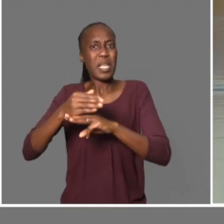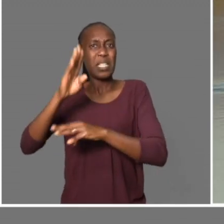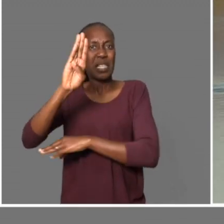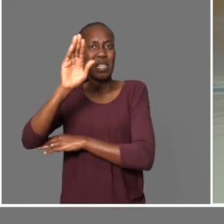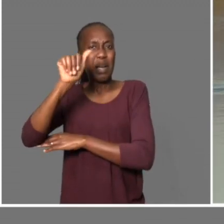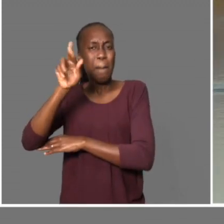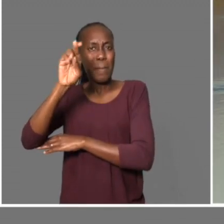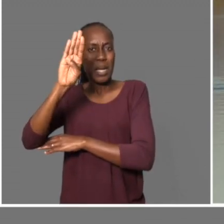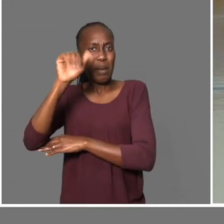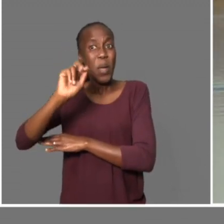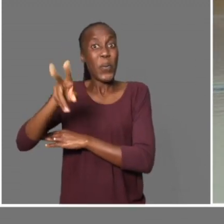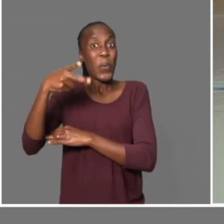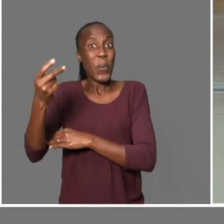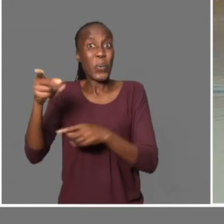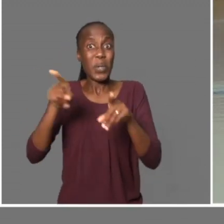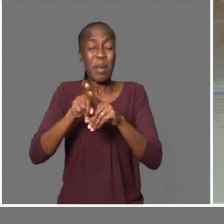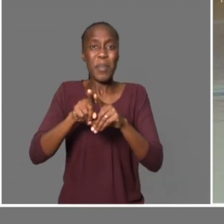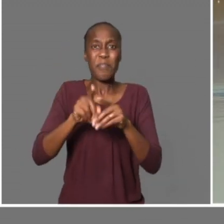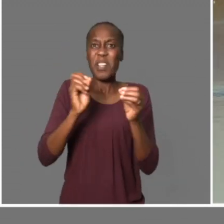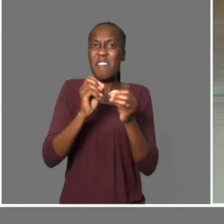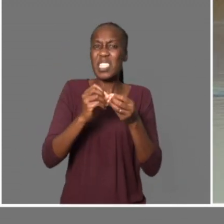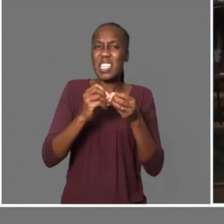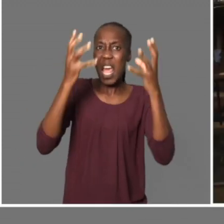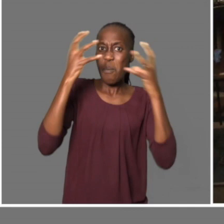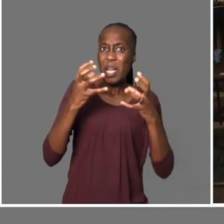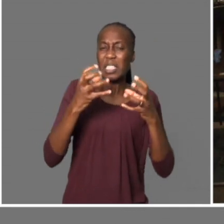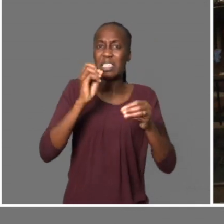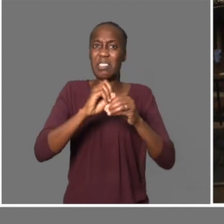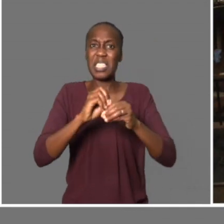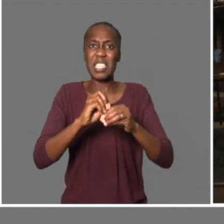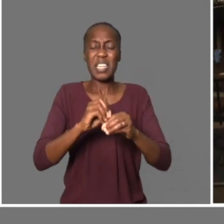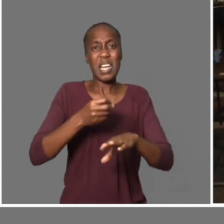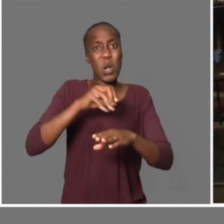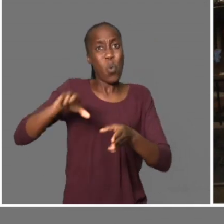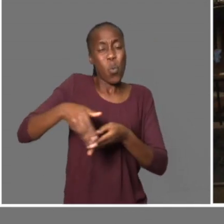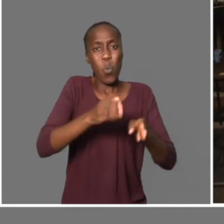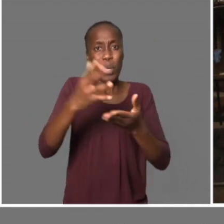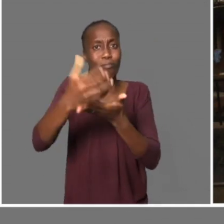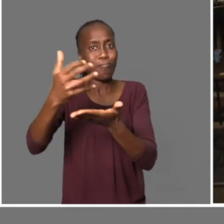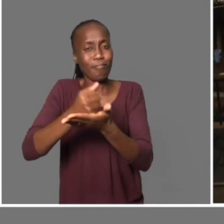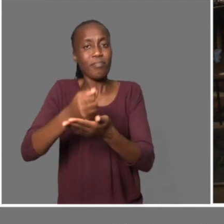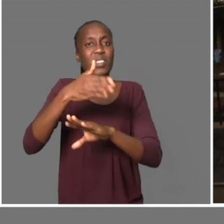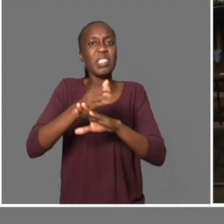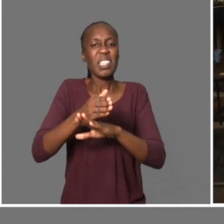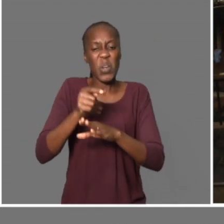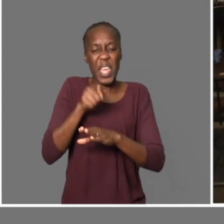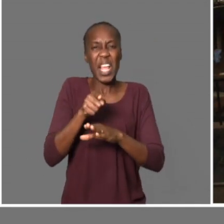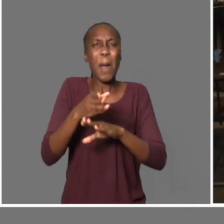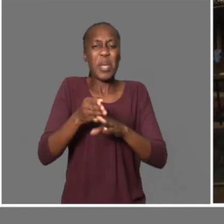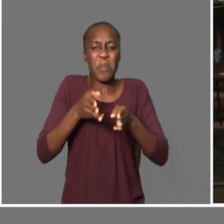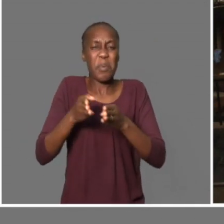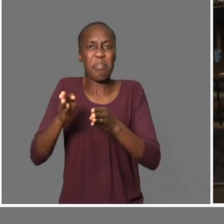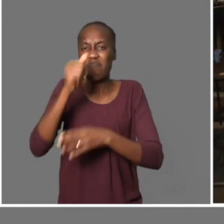peixe-tigre e peixe-bárbaro e outros animais que entram e apanham peixe.